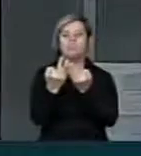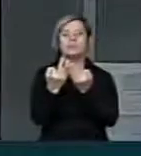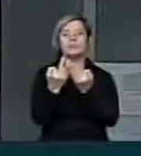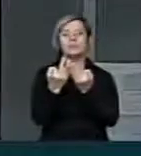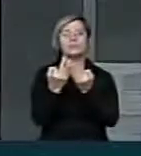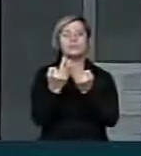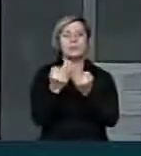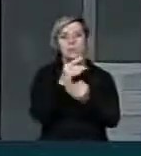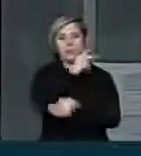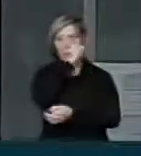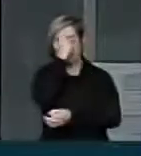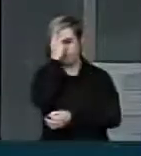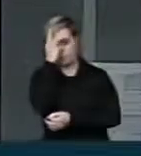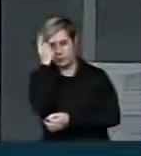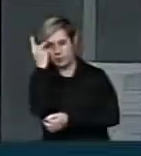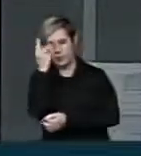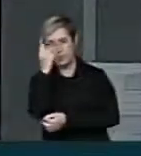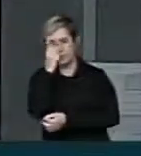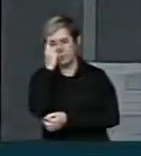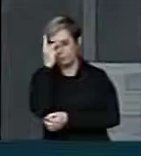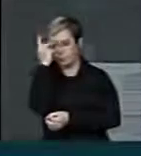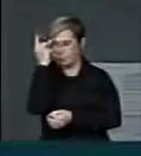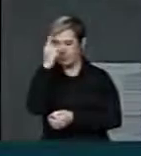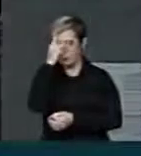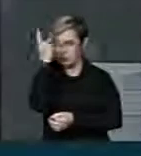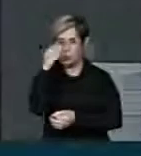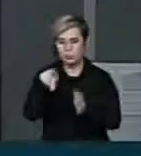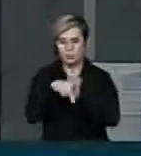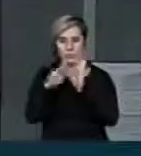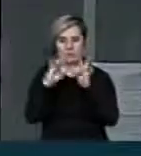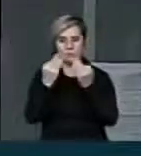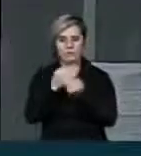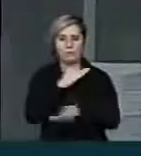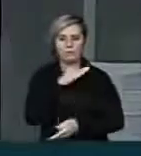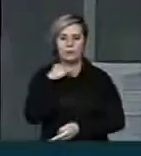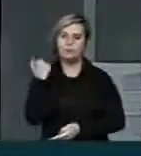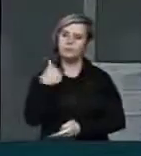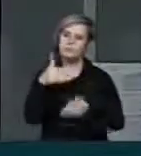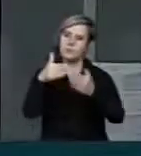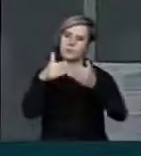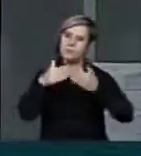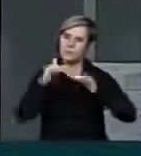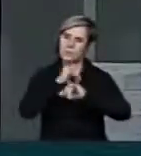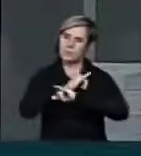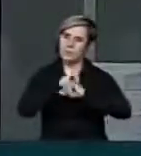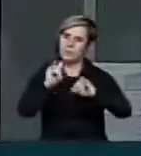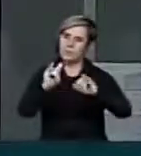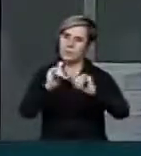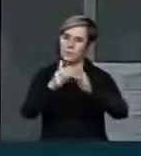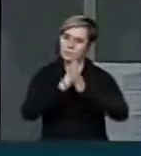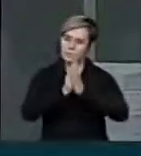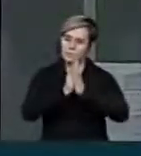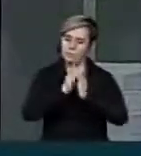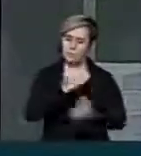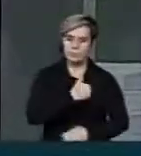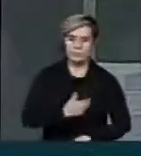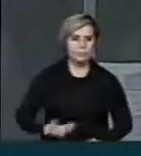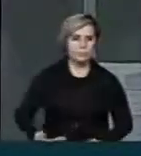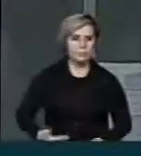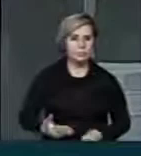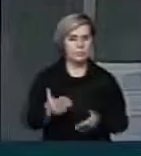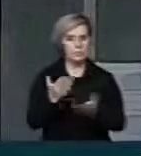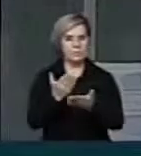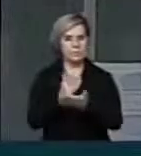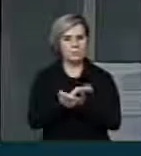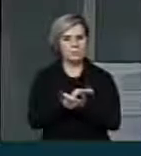entes queridos. Portanto, deputado presidente, eu quero aqui fazer um apelo ao governo que não mexa